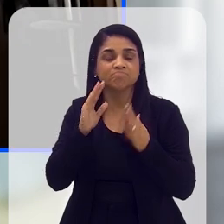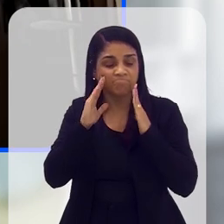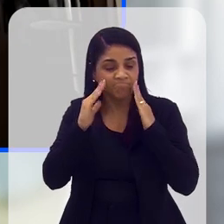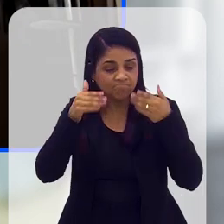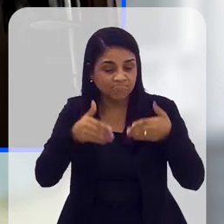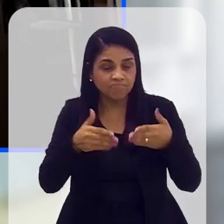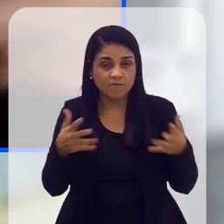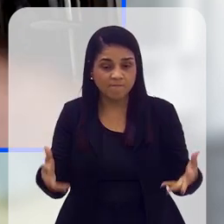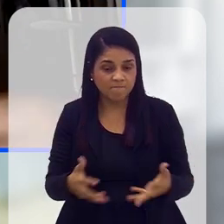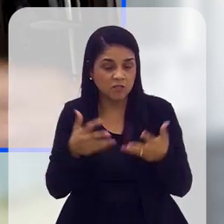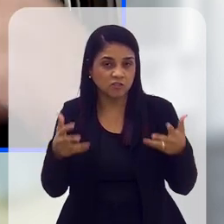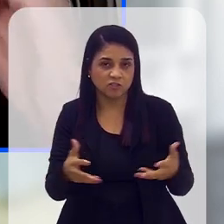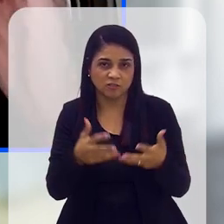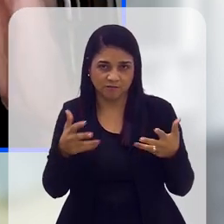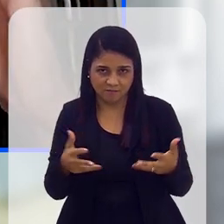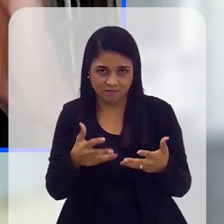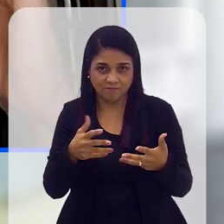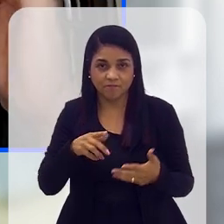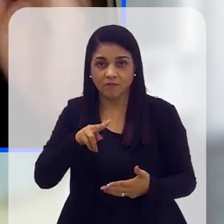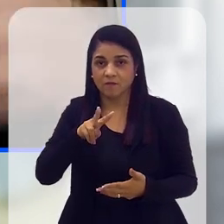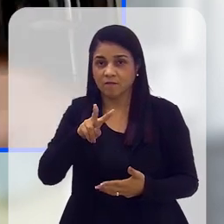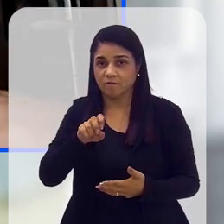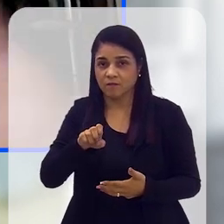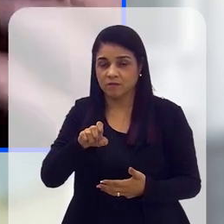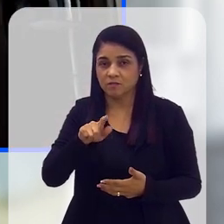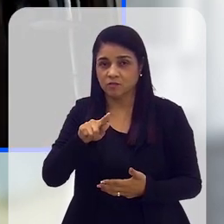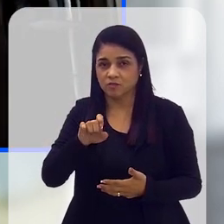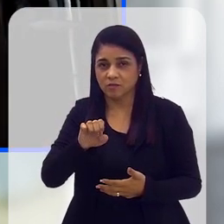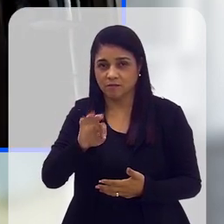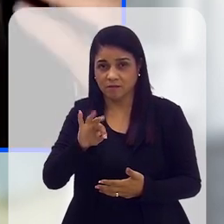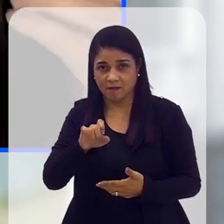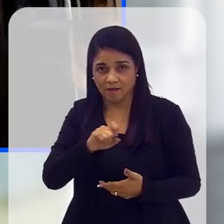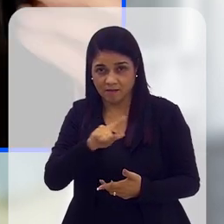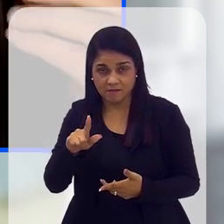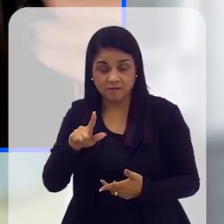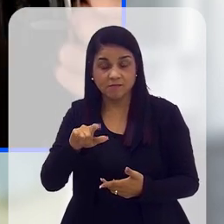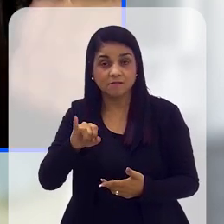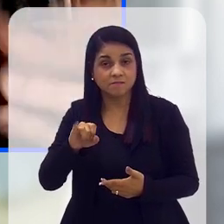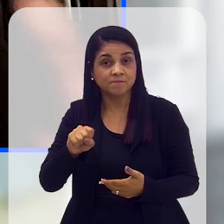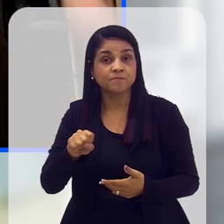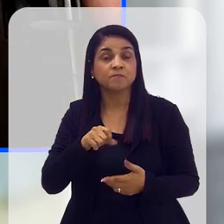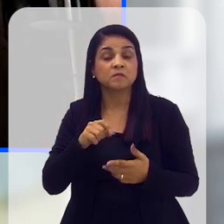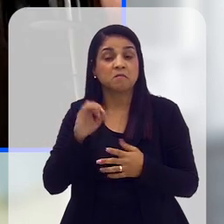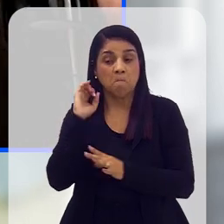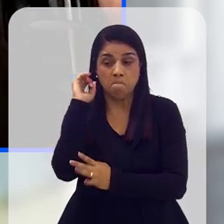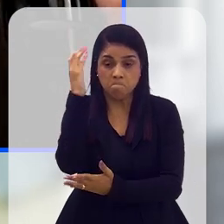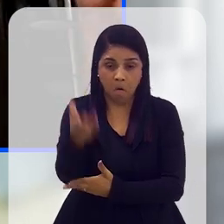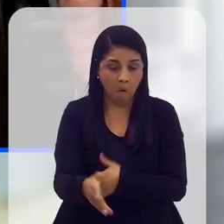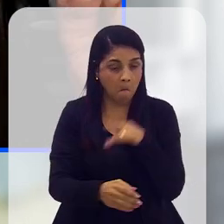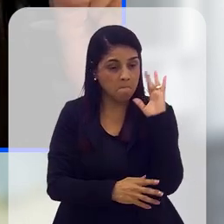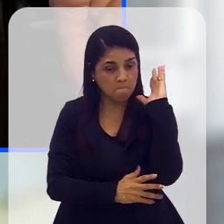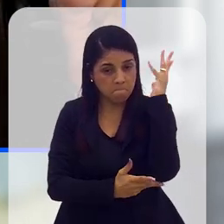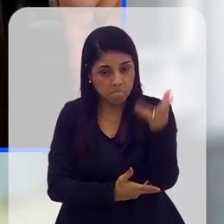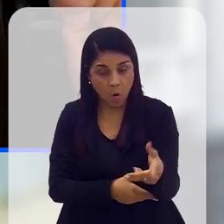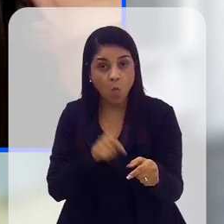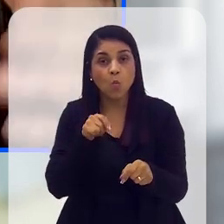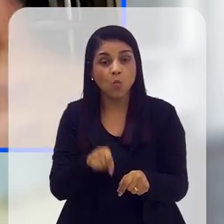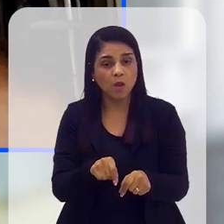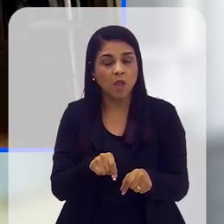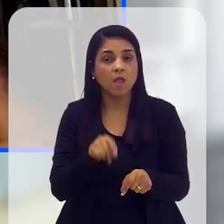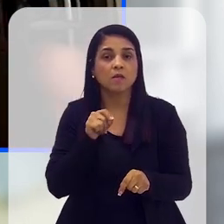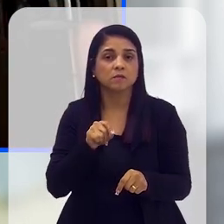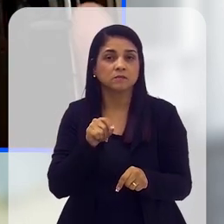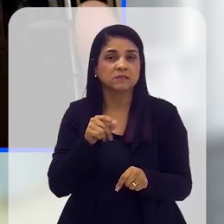direção a uma dieta mais baseada em nutrientes vegetais, porque, como eu disse a vocês, o grande problema, 70% 80% dos emazamentos da